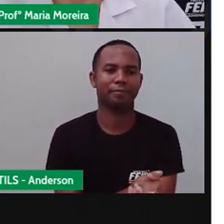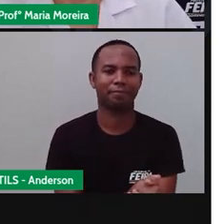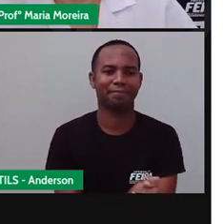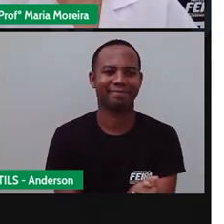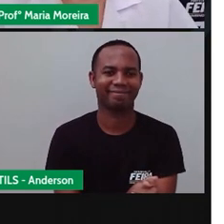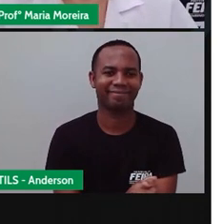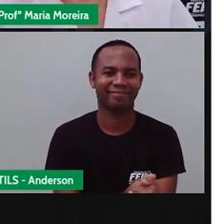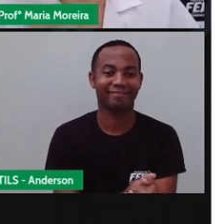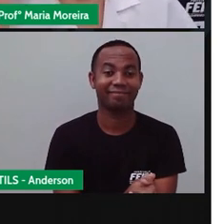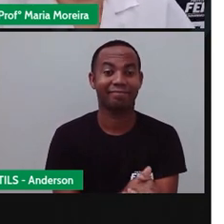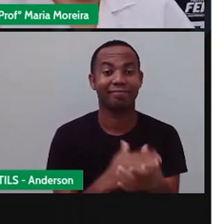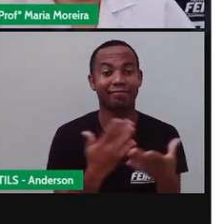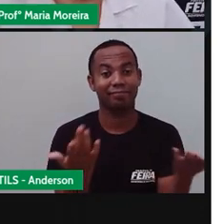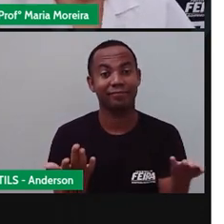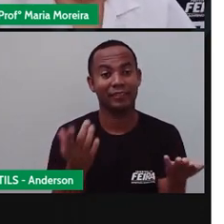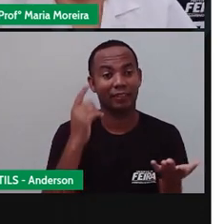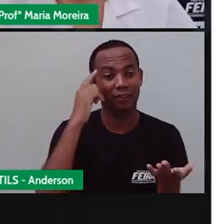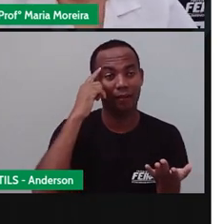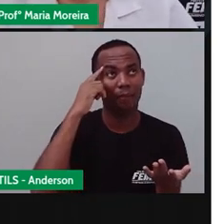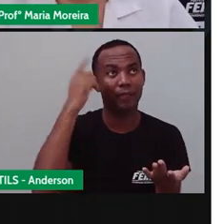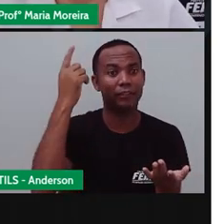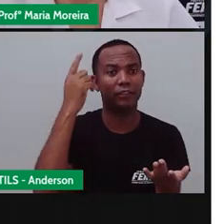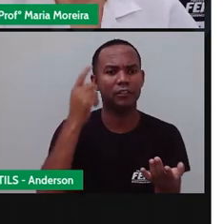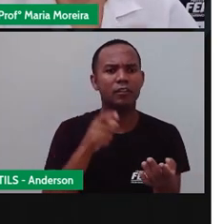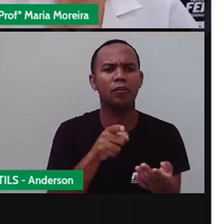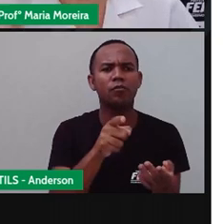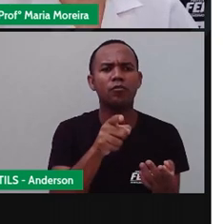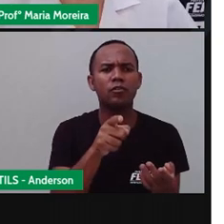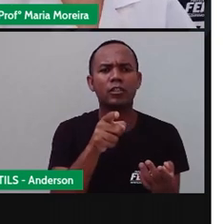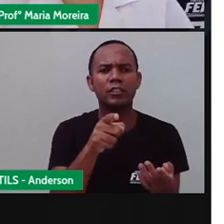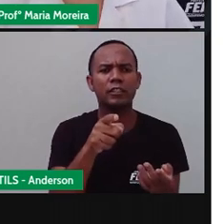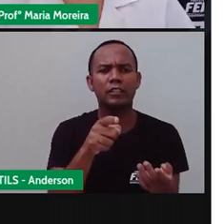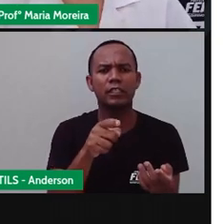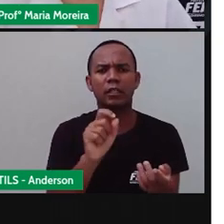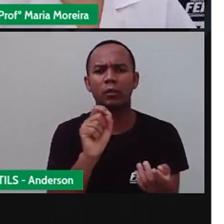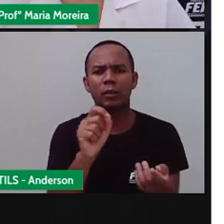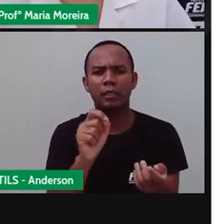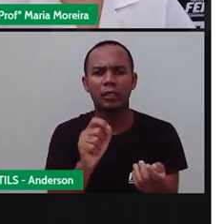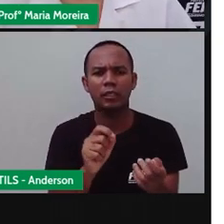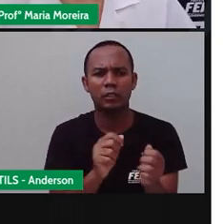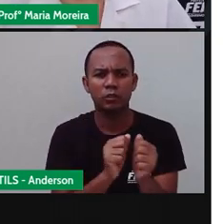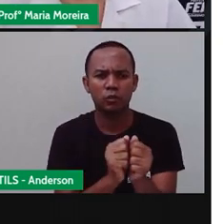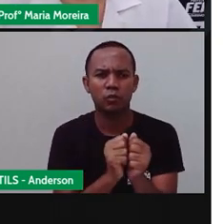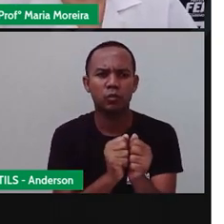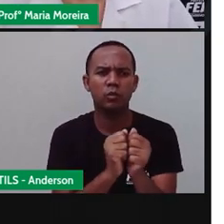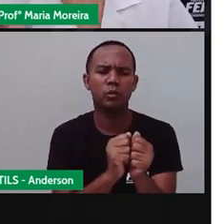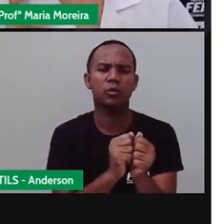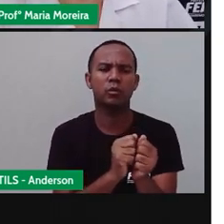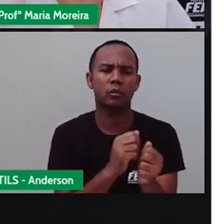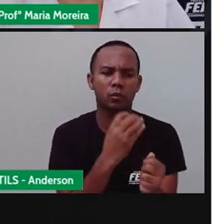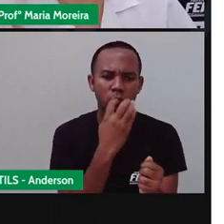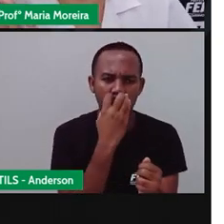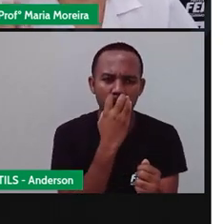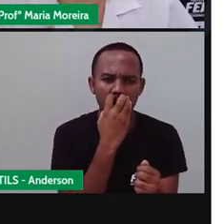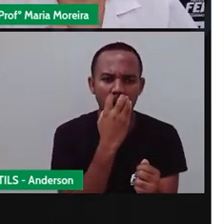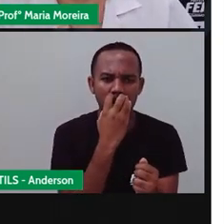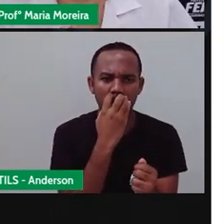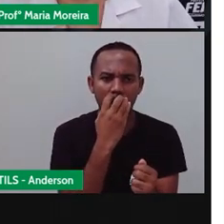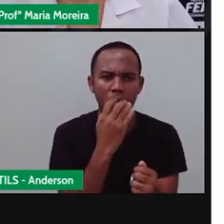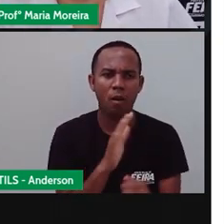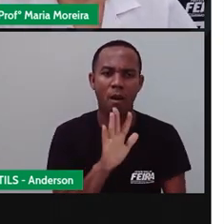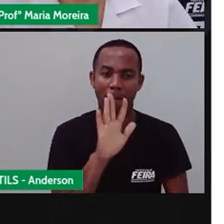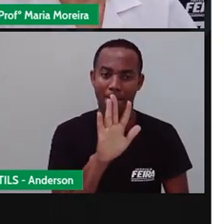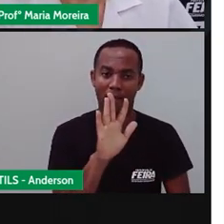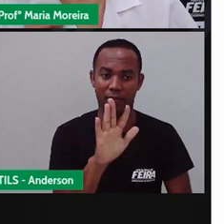Bom, imagine, por exemplo, né? Que você está diante de um pequeno cachorro, né? Então, você resolve